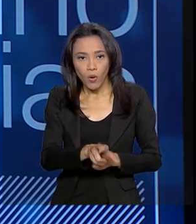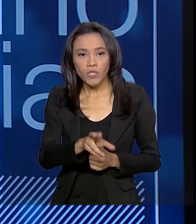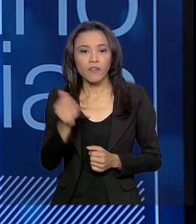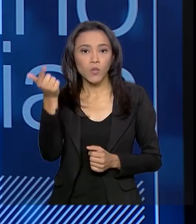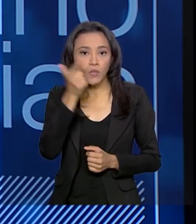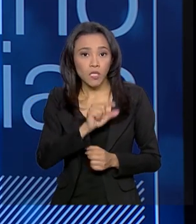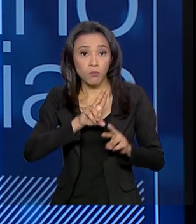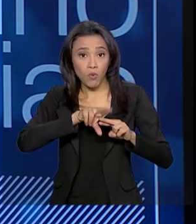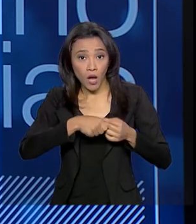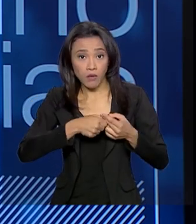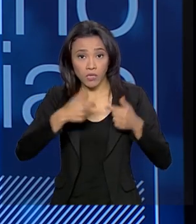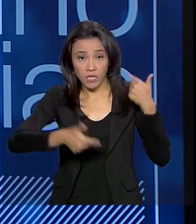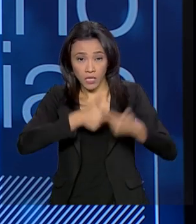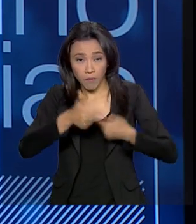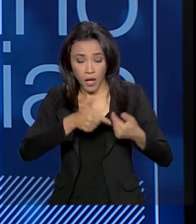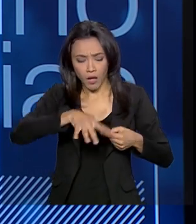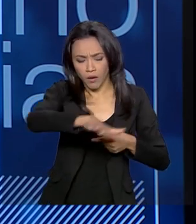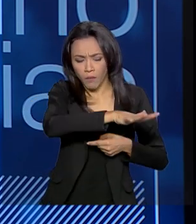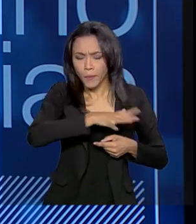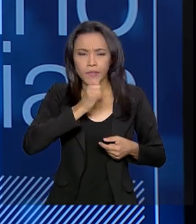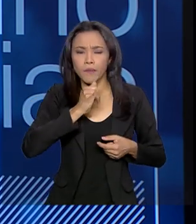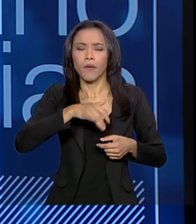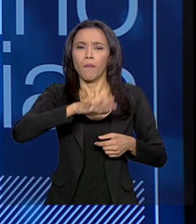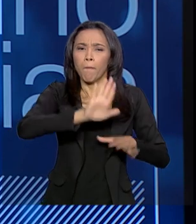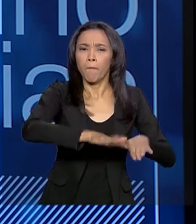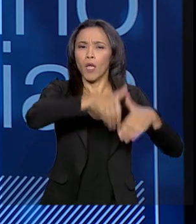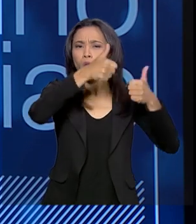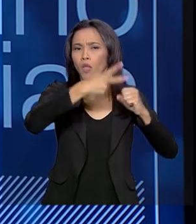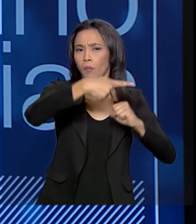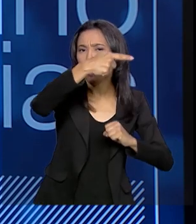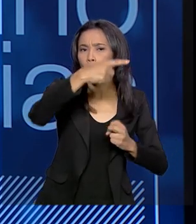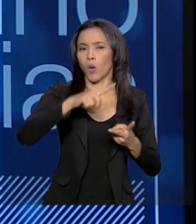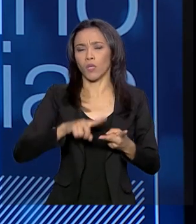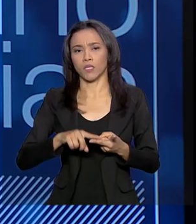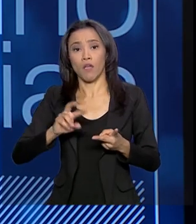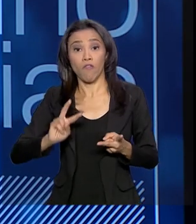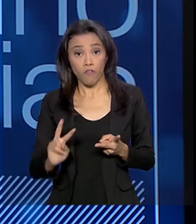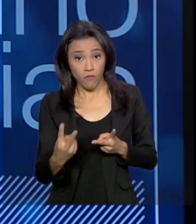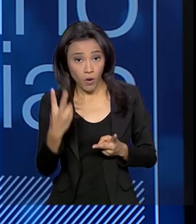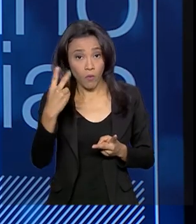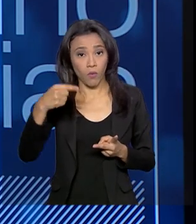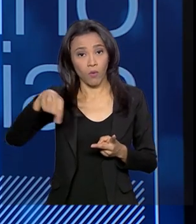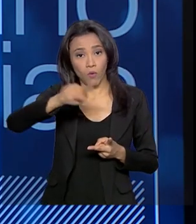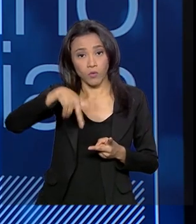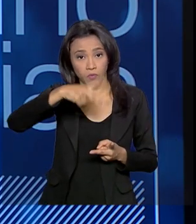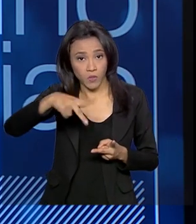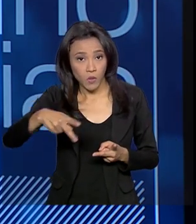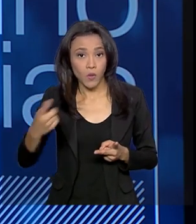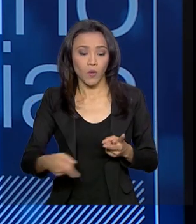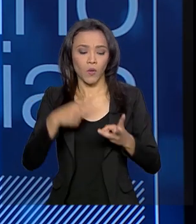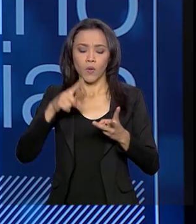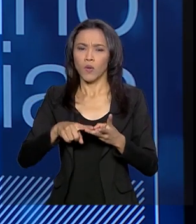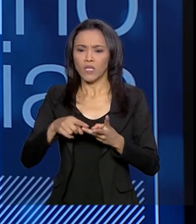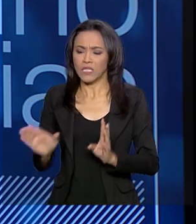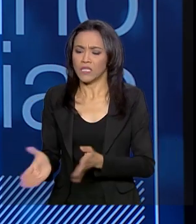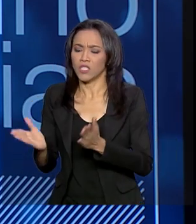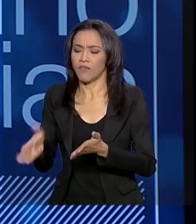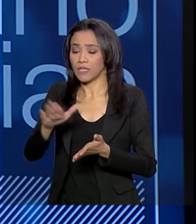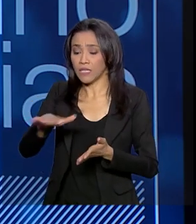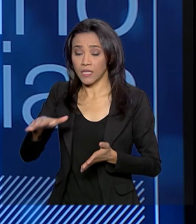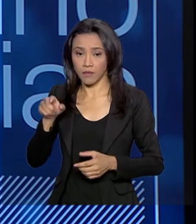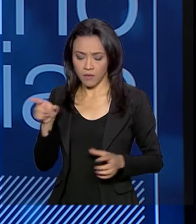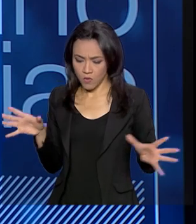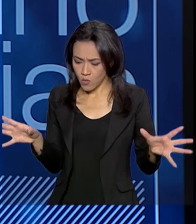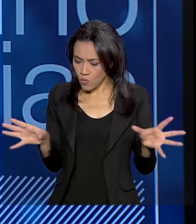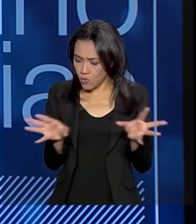esses trabalhos, melhoria da pós-graduação, valorização do professor, incentivos aí às crianças, eles